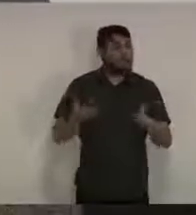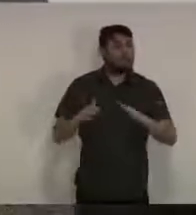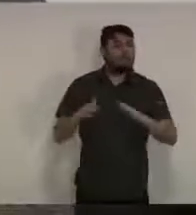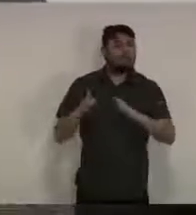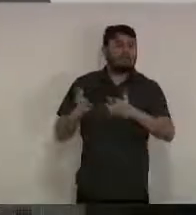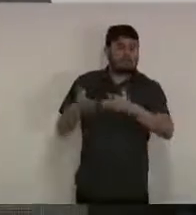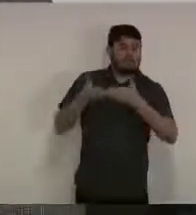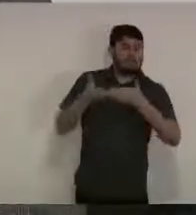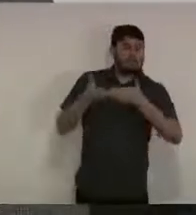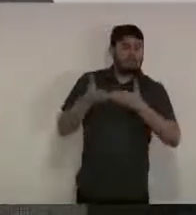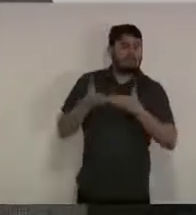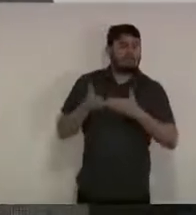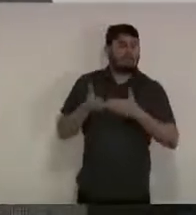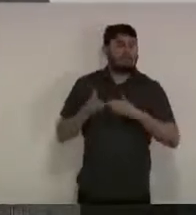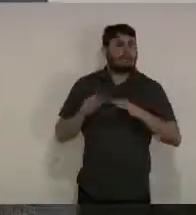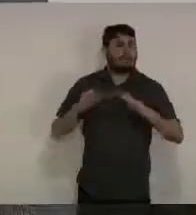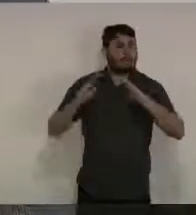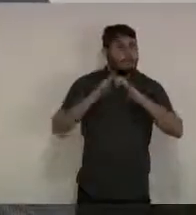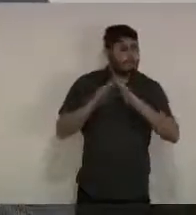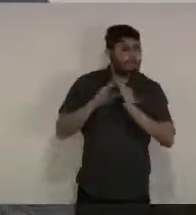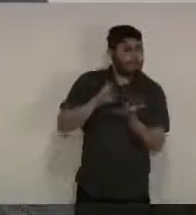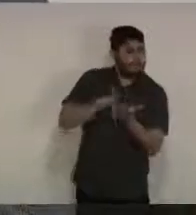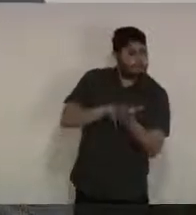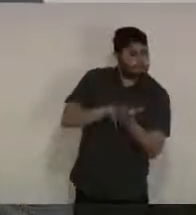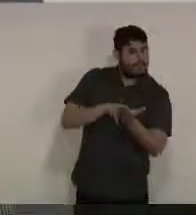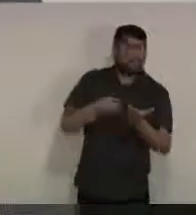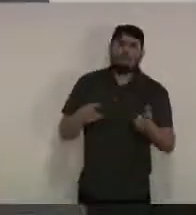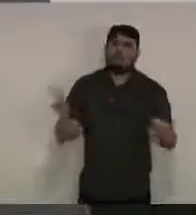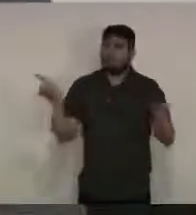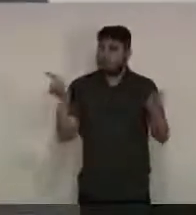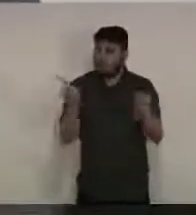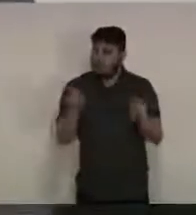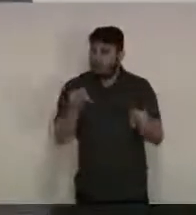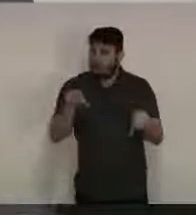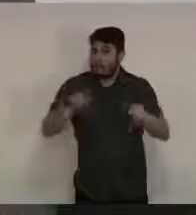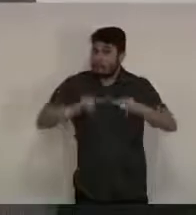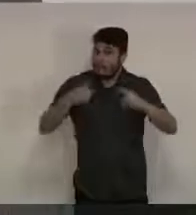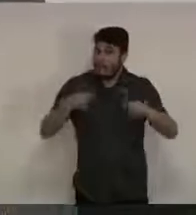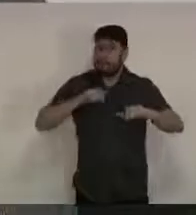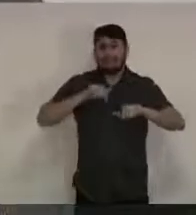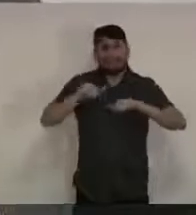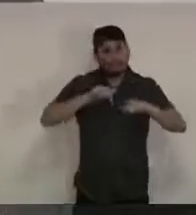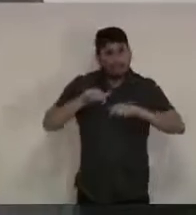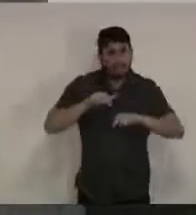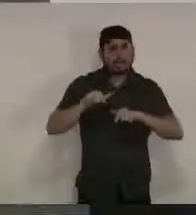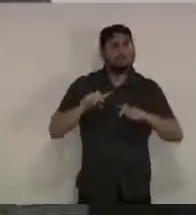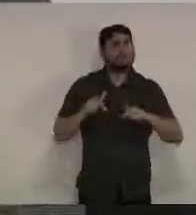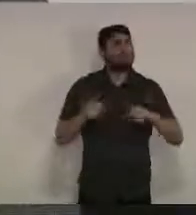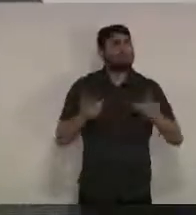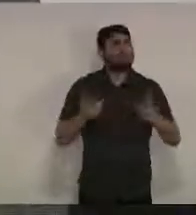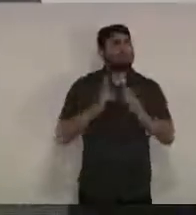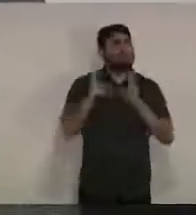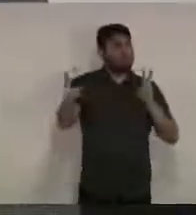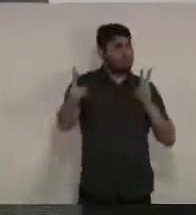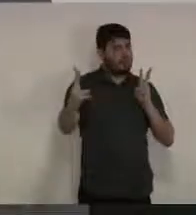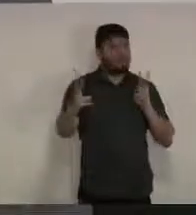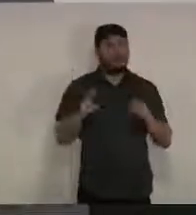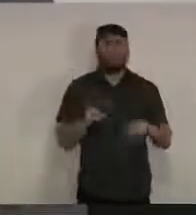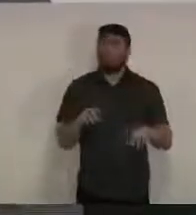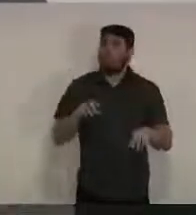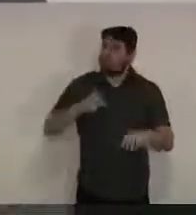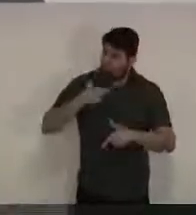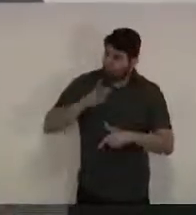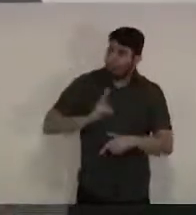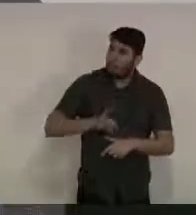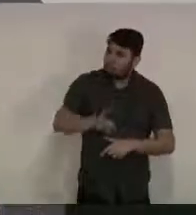isolamento quando necessário trabalhando em home office presente nas nossas decisões enquanto gestão continuar